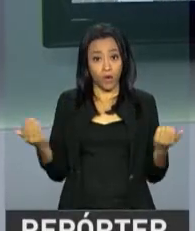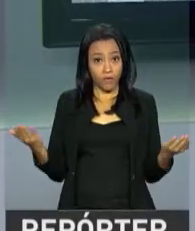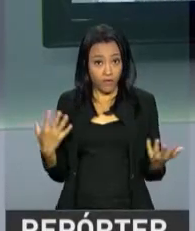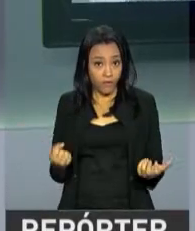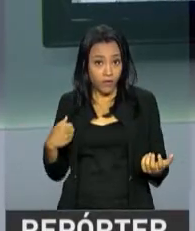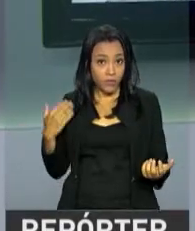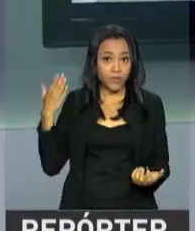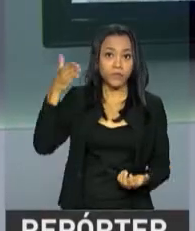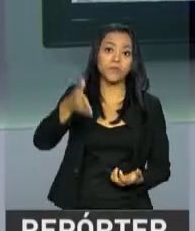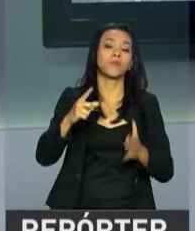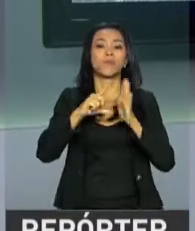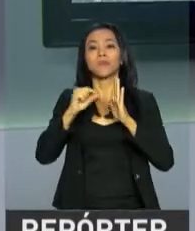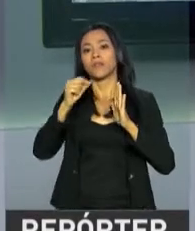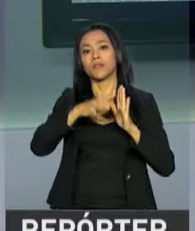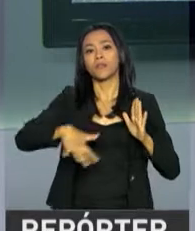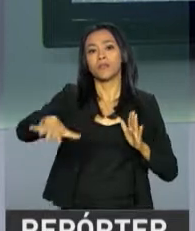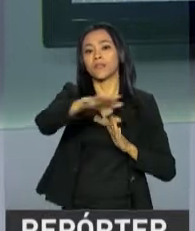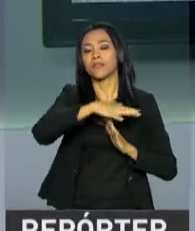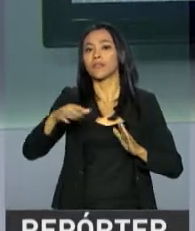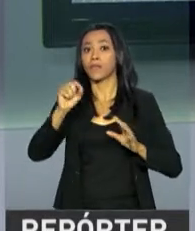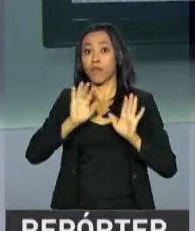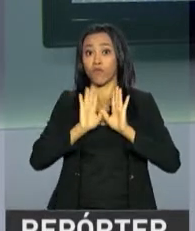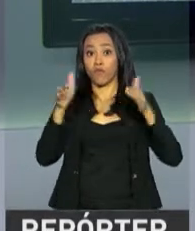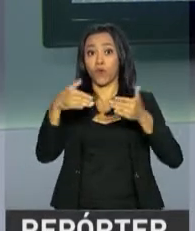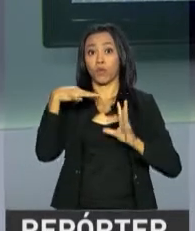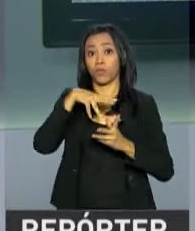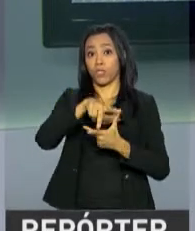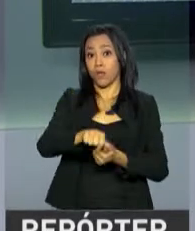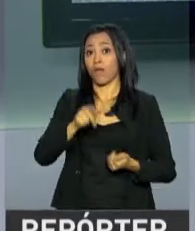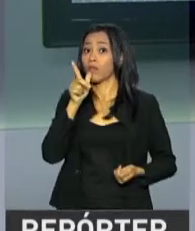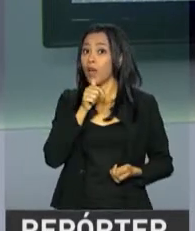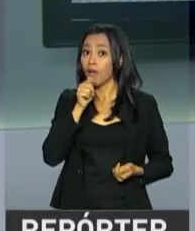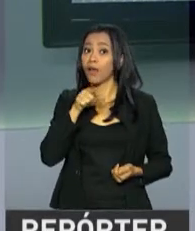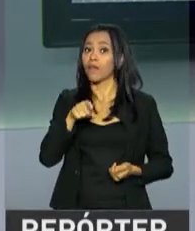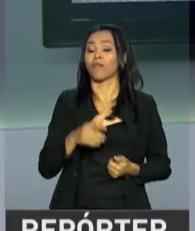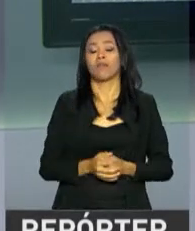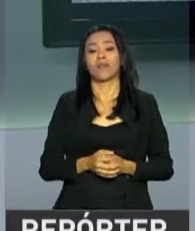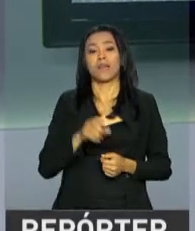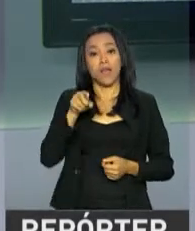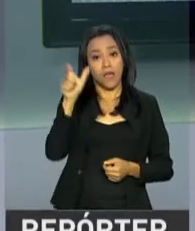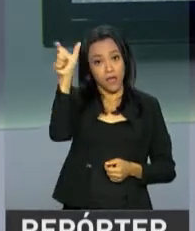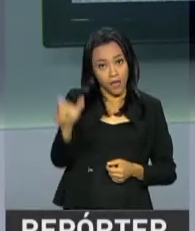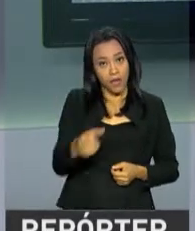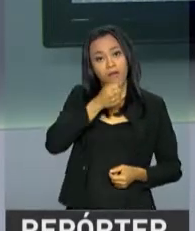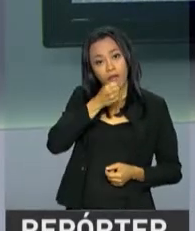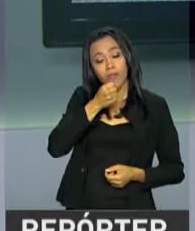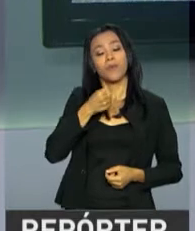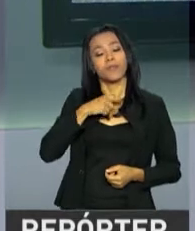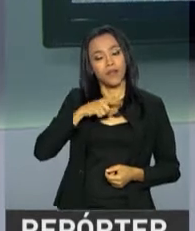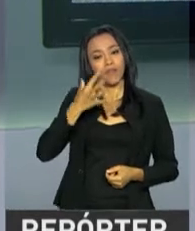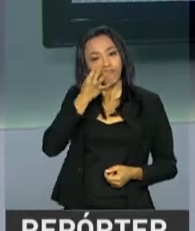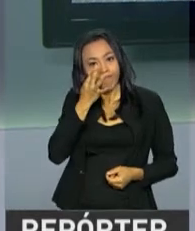Expo do 8º Fórum Mundial da Água, o maior evento do planeta sobre recursos hídricos. A repórter Carla Wattier